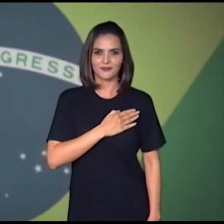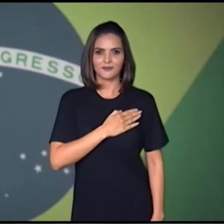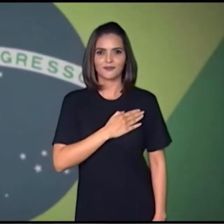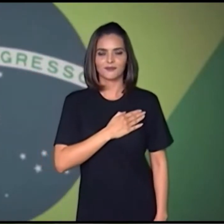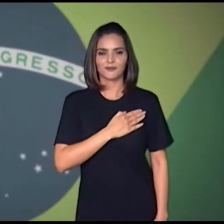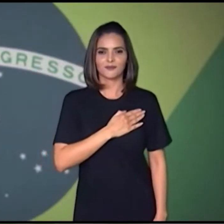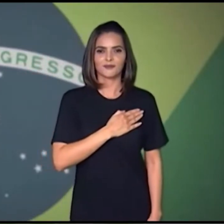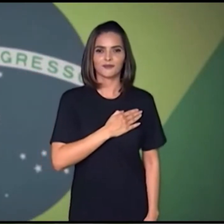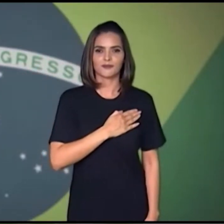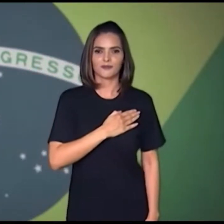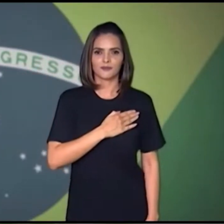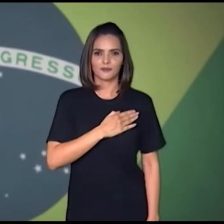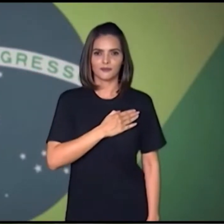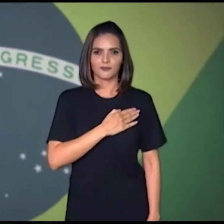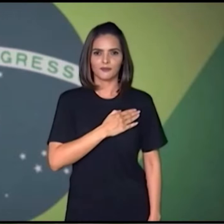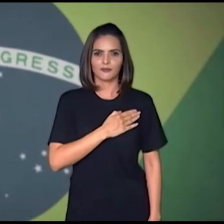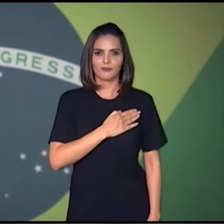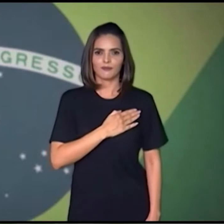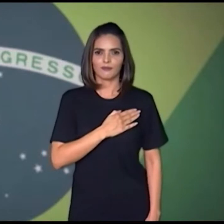O Hino Brasileiro